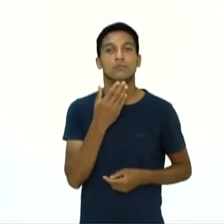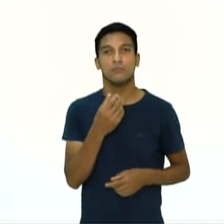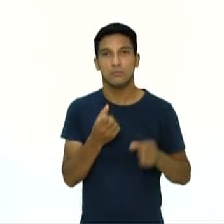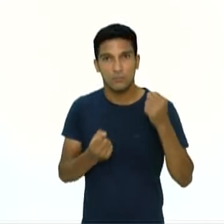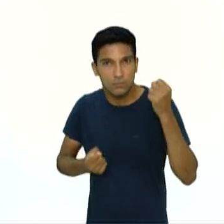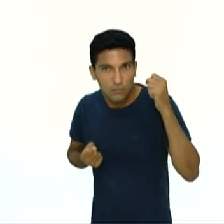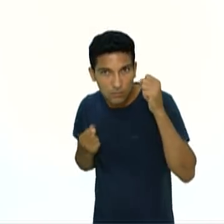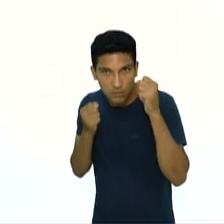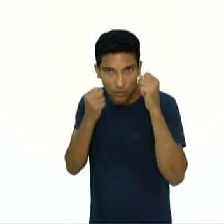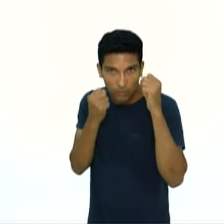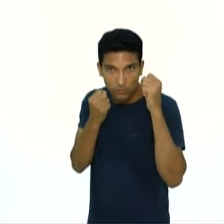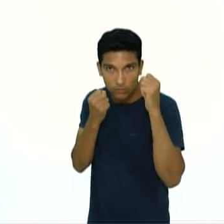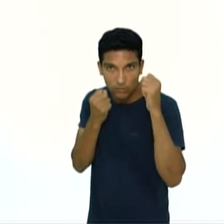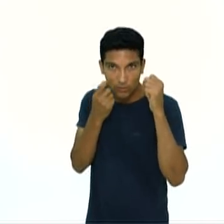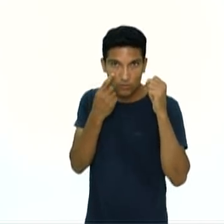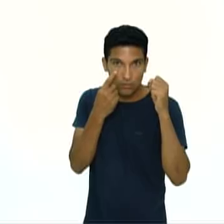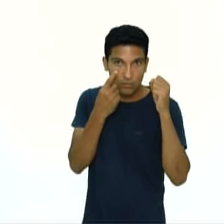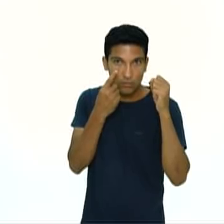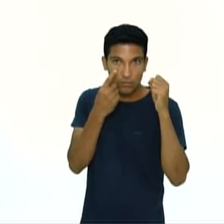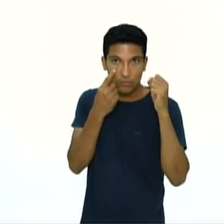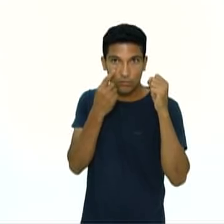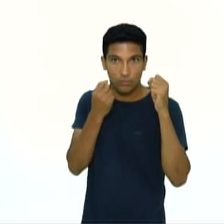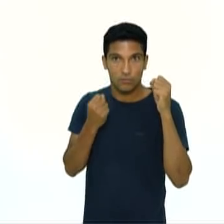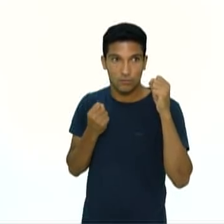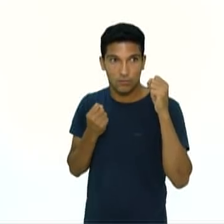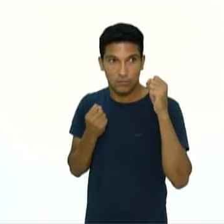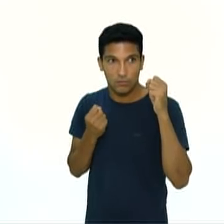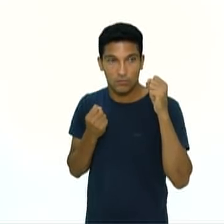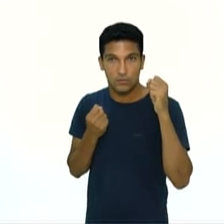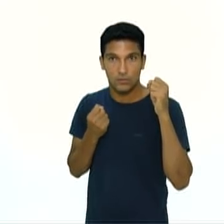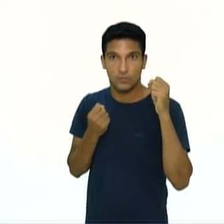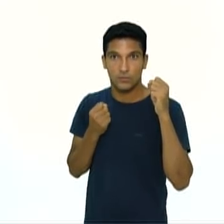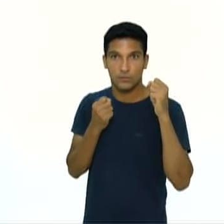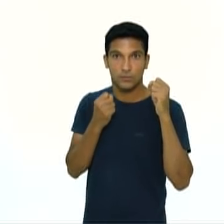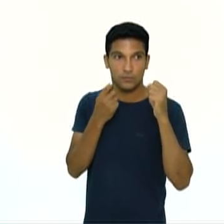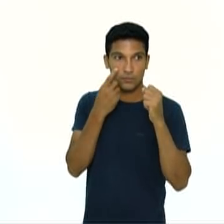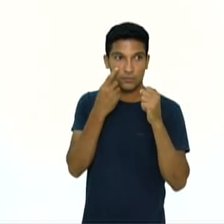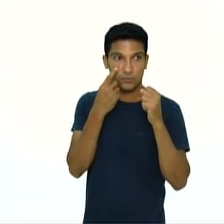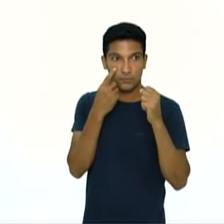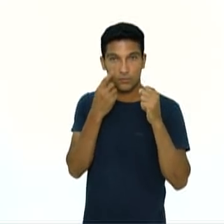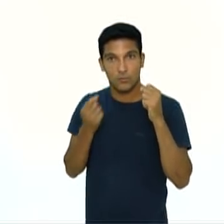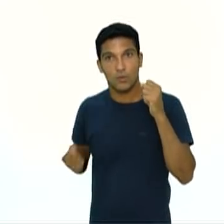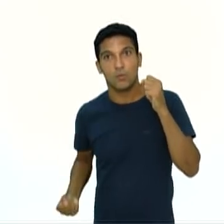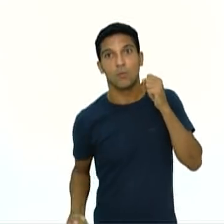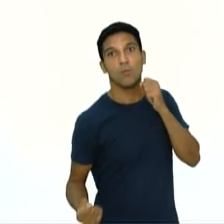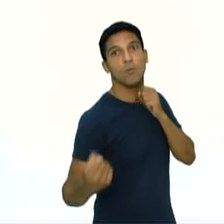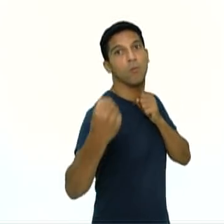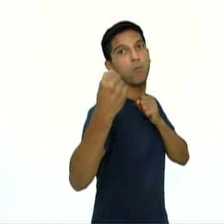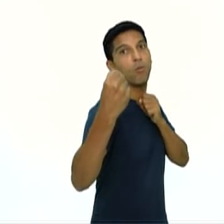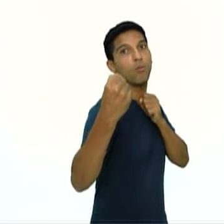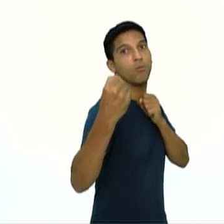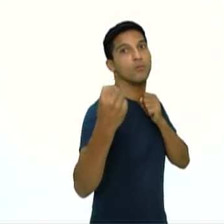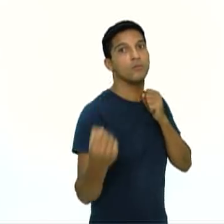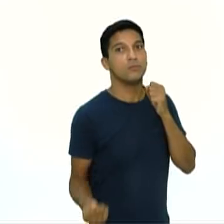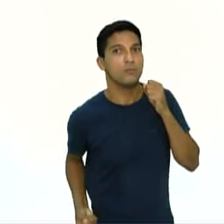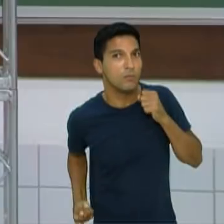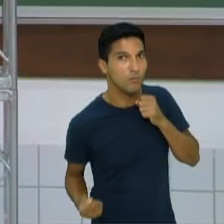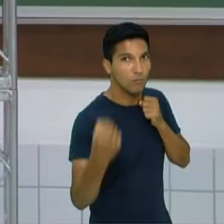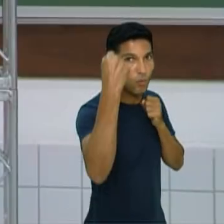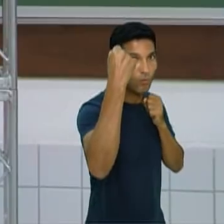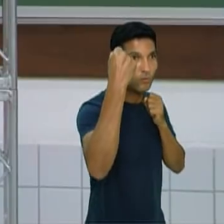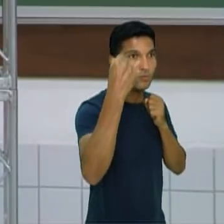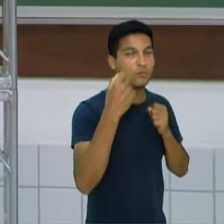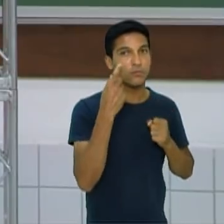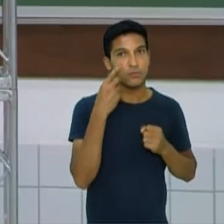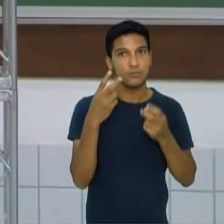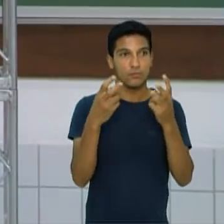Então, volta na guarda, o upper vai fazer que movimento? De baixo para cima, volta aqui.